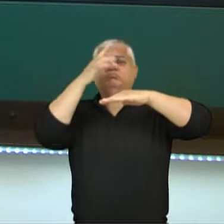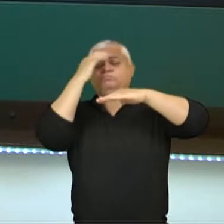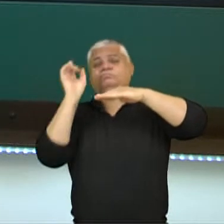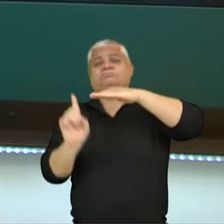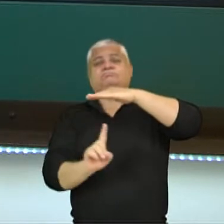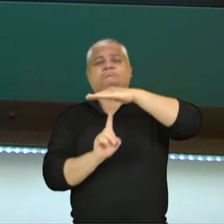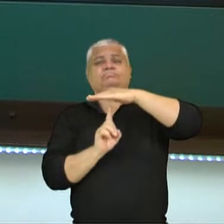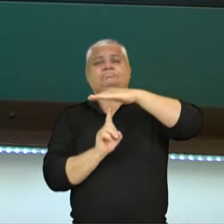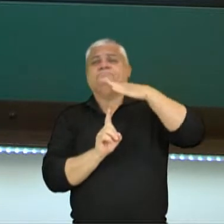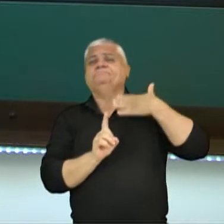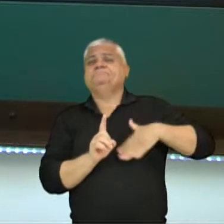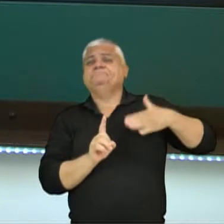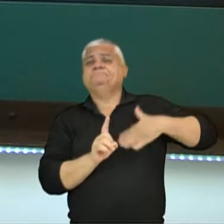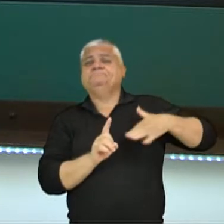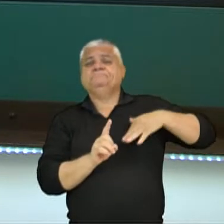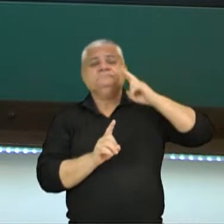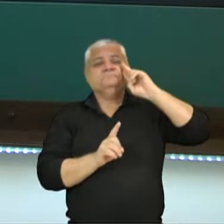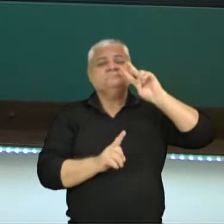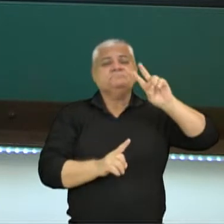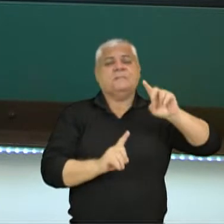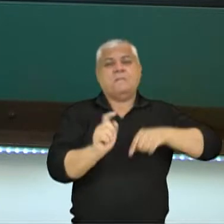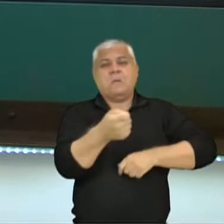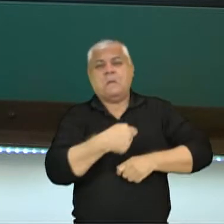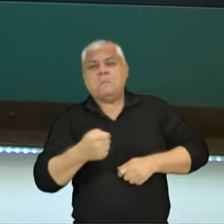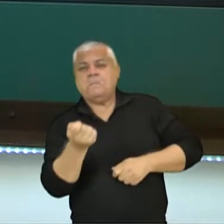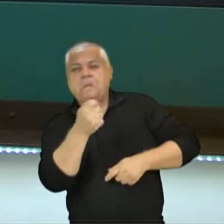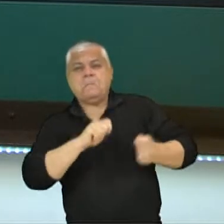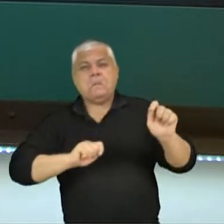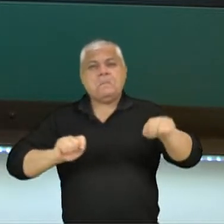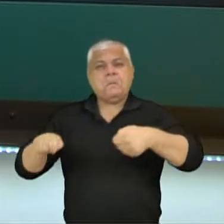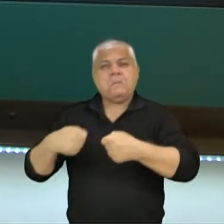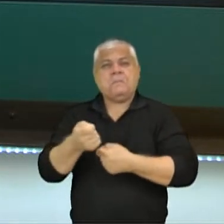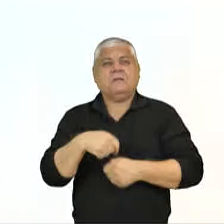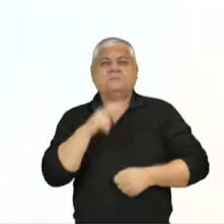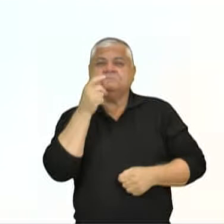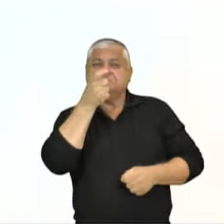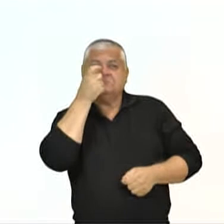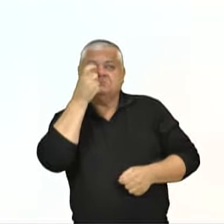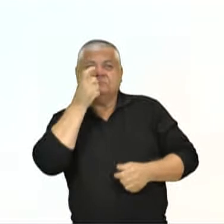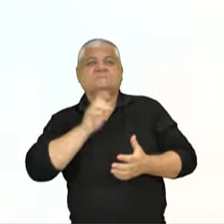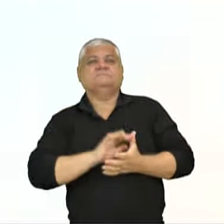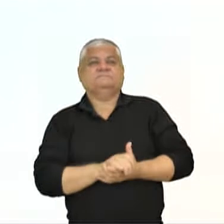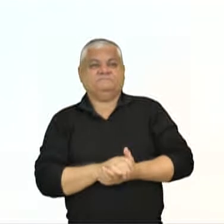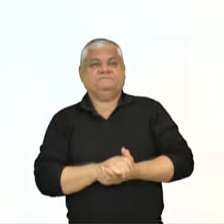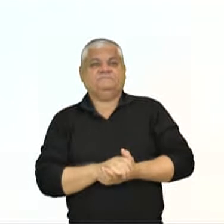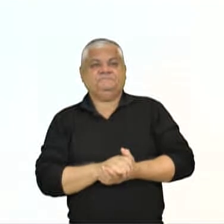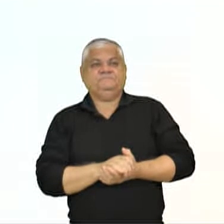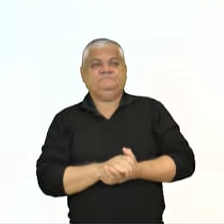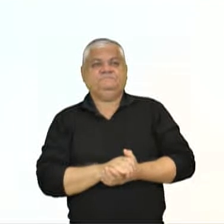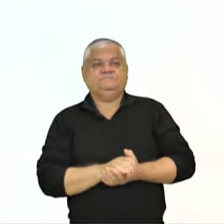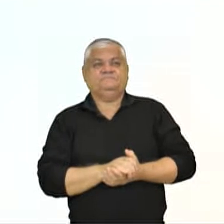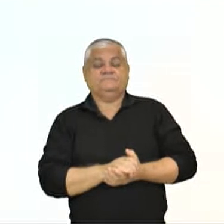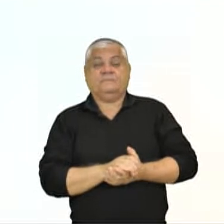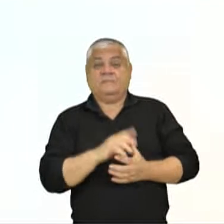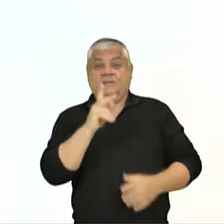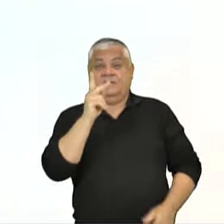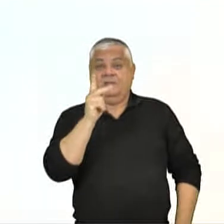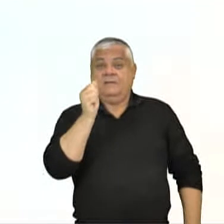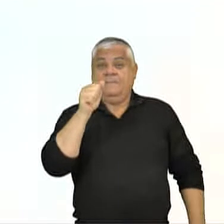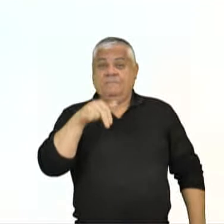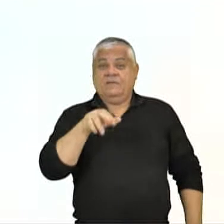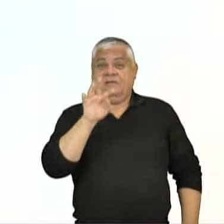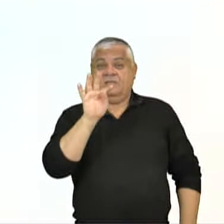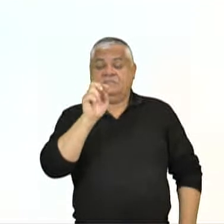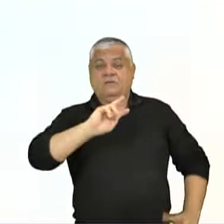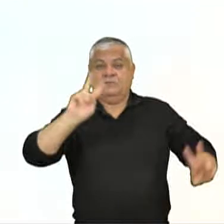poderiam assistir esses espetáculos que tinham ali no circo romano. E nós temos também o Panteão, Panteão de Roma, uma das construções